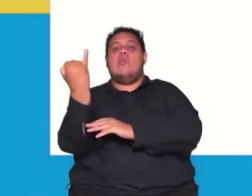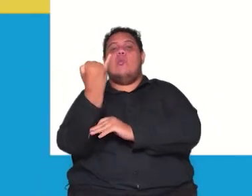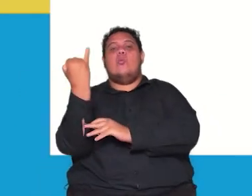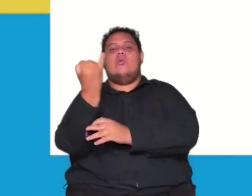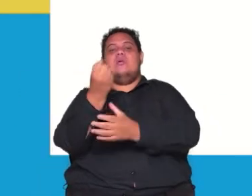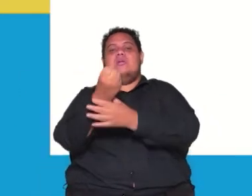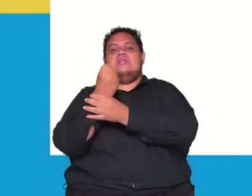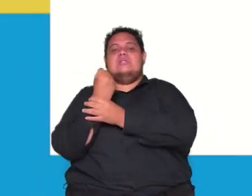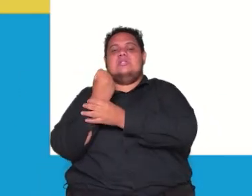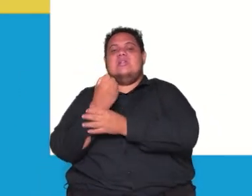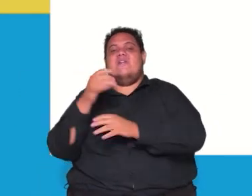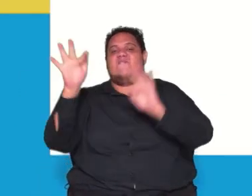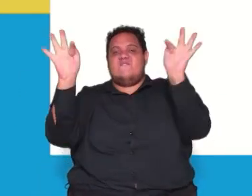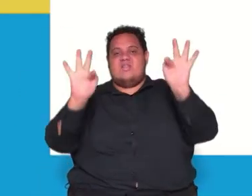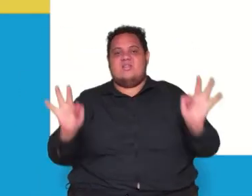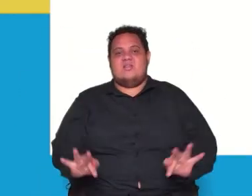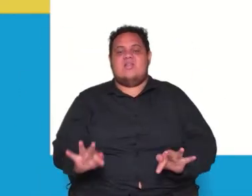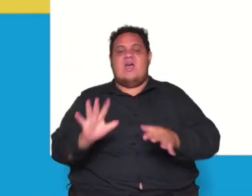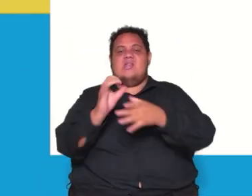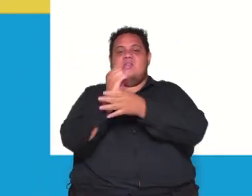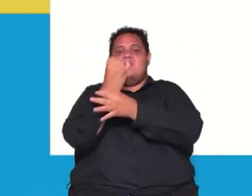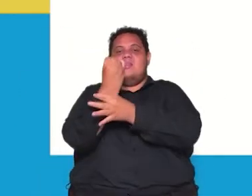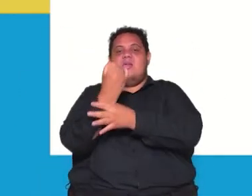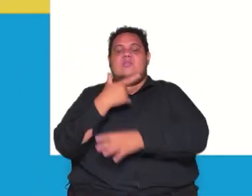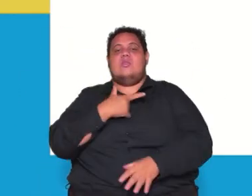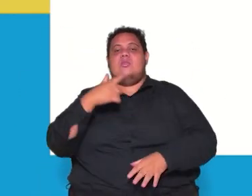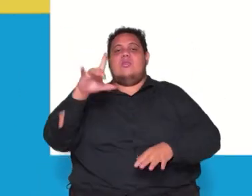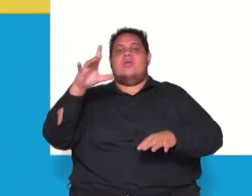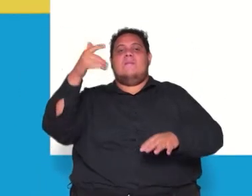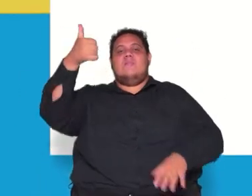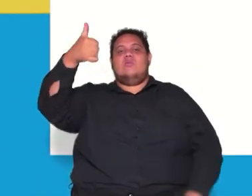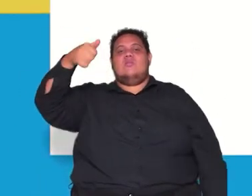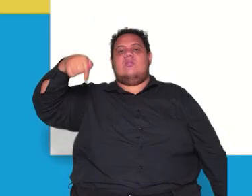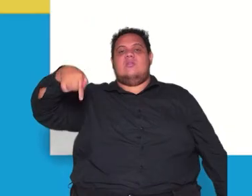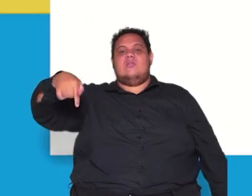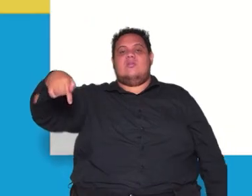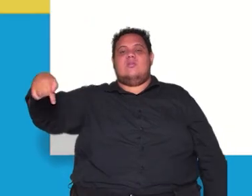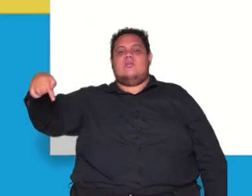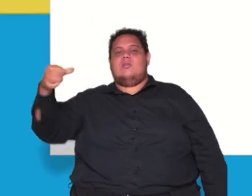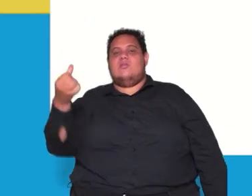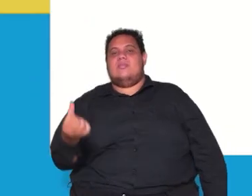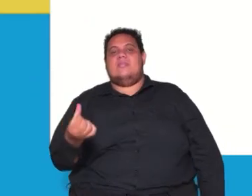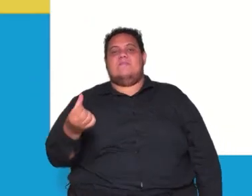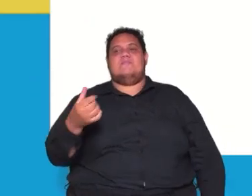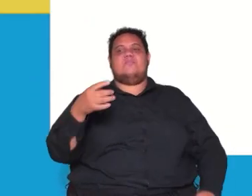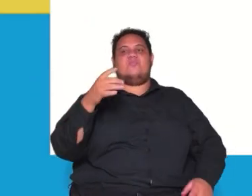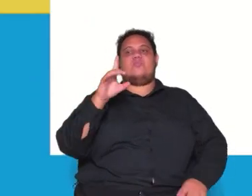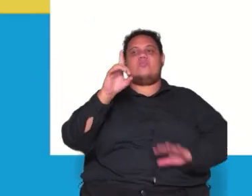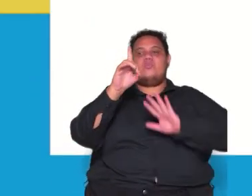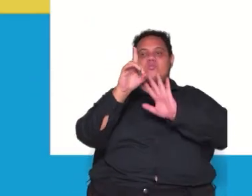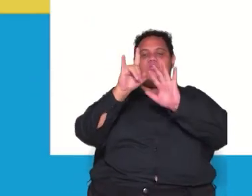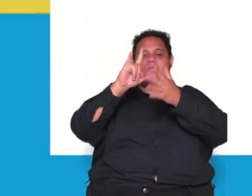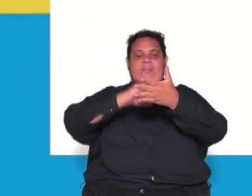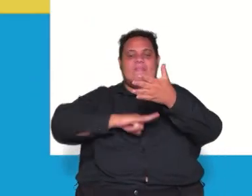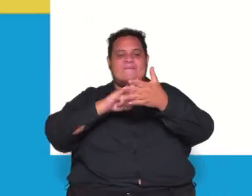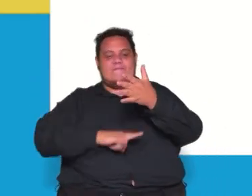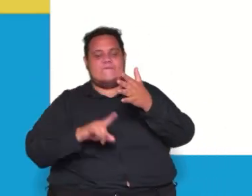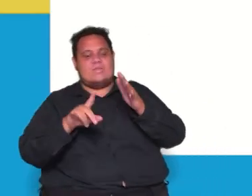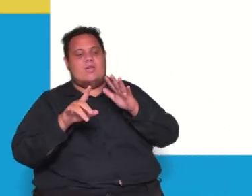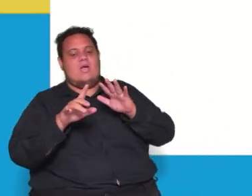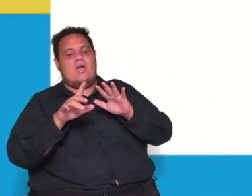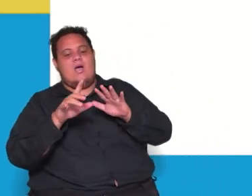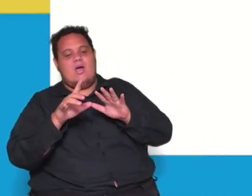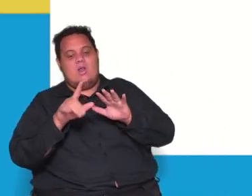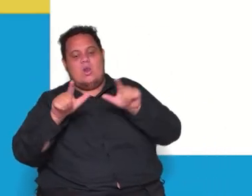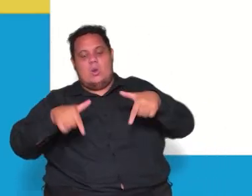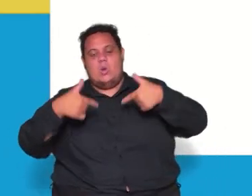segurança e a felicidade declaração de independência dos Estados Unidos de 1776 o documento expõe o vínculo da luta pela independência das 13